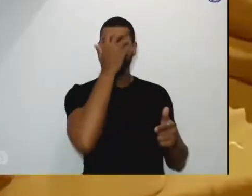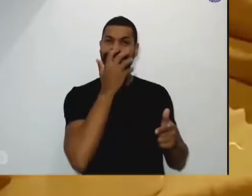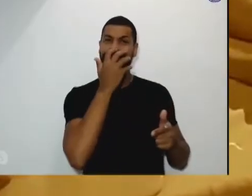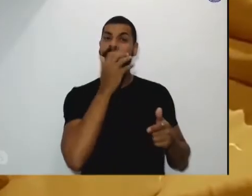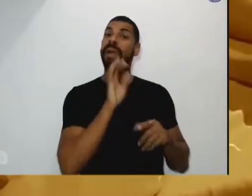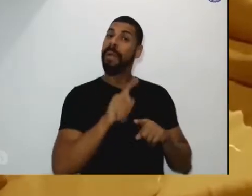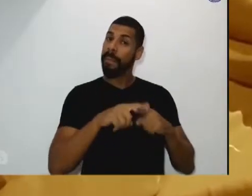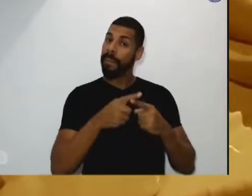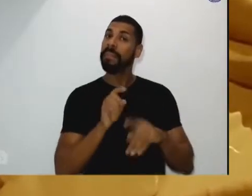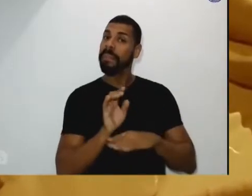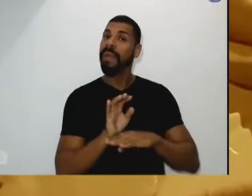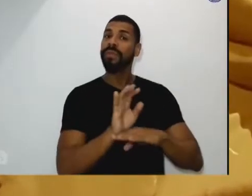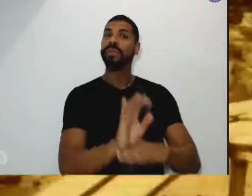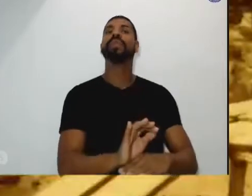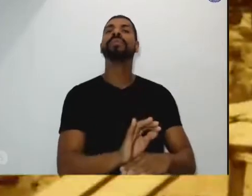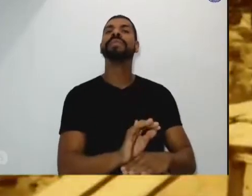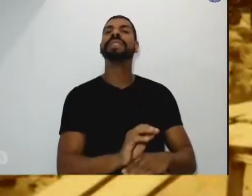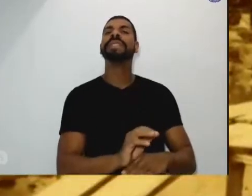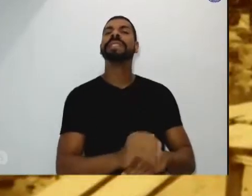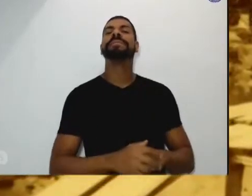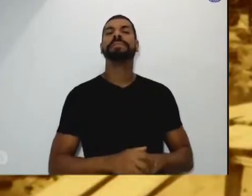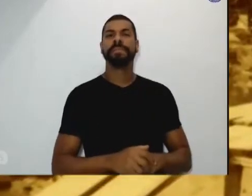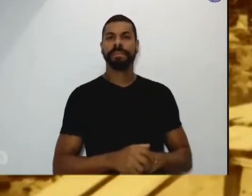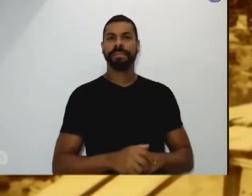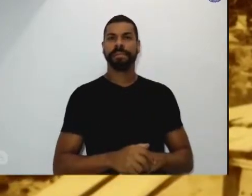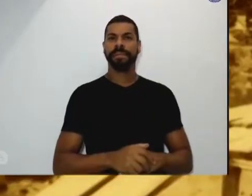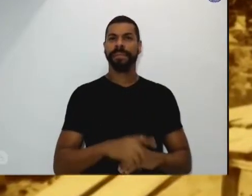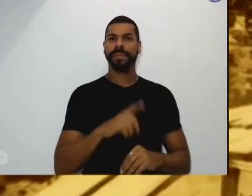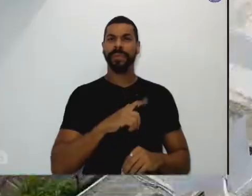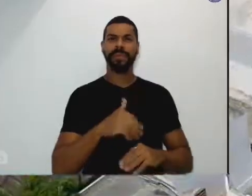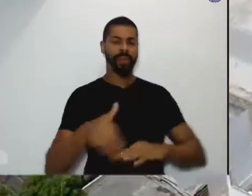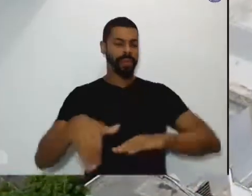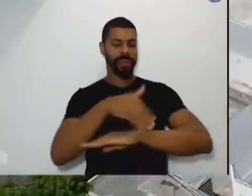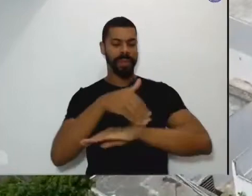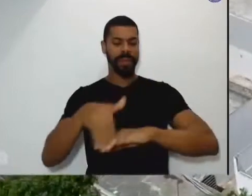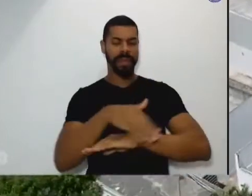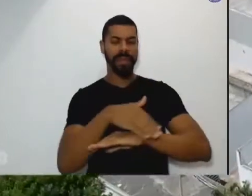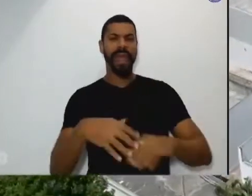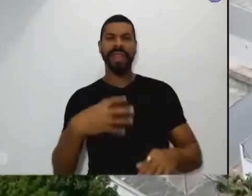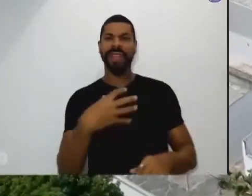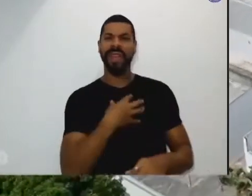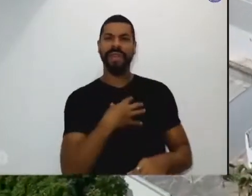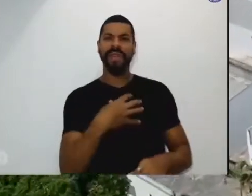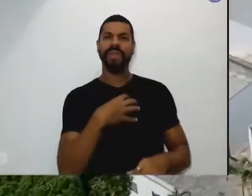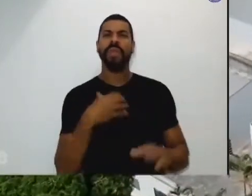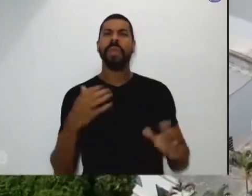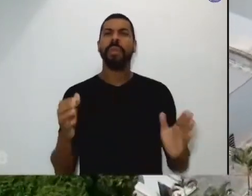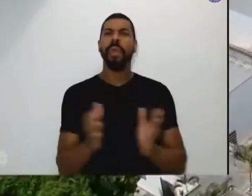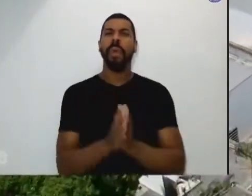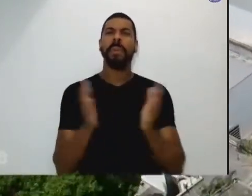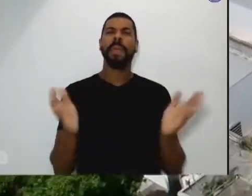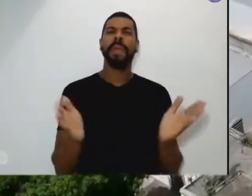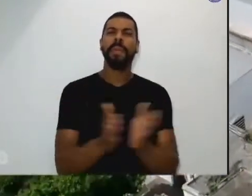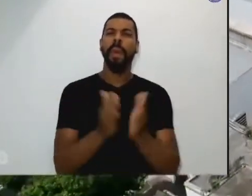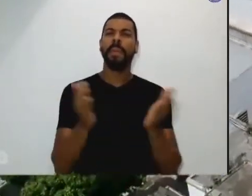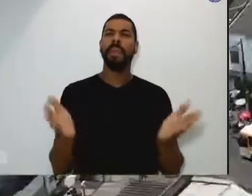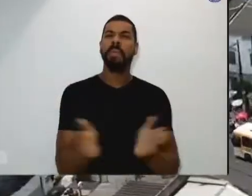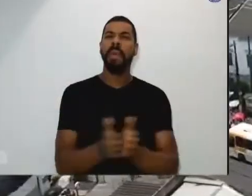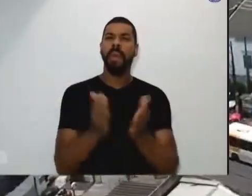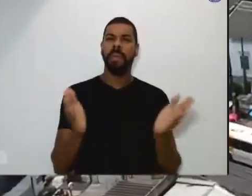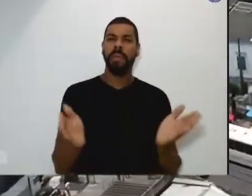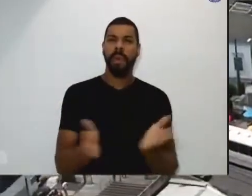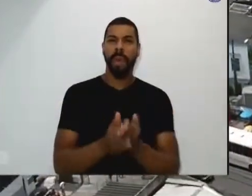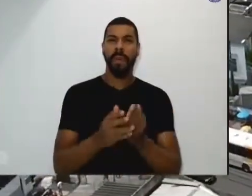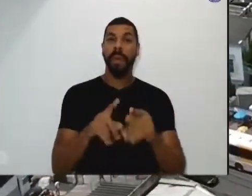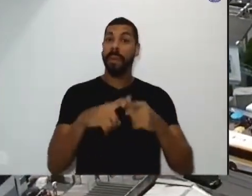Em meio a tantas precariedades nos bairros pobres de Salvador, na Bahia. Aos poucos foram nascendo as obras sociais Irmã Dulce,